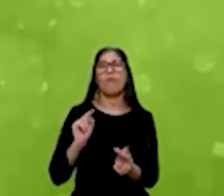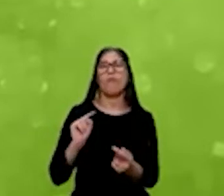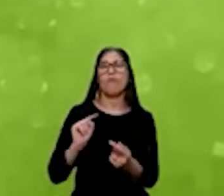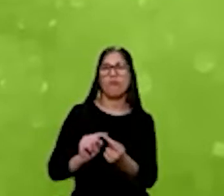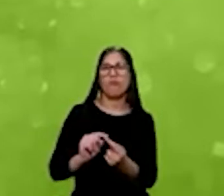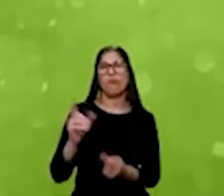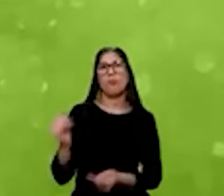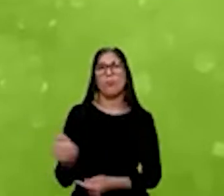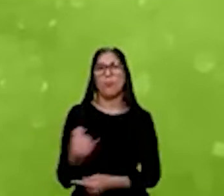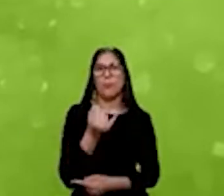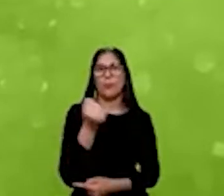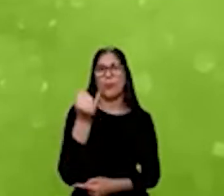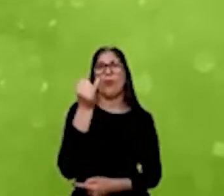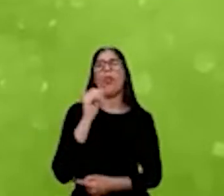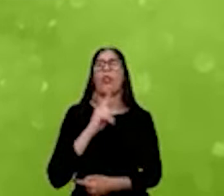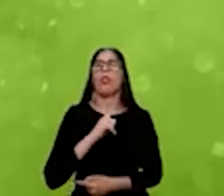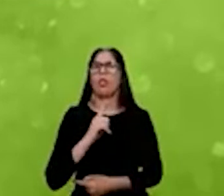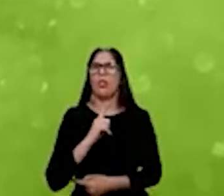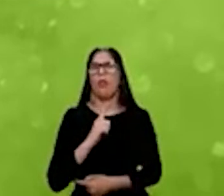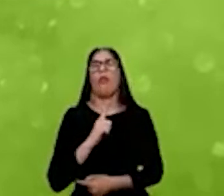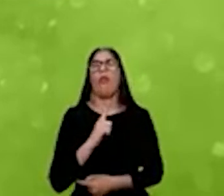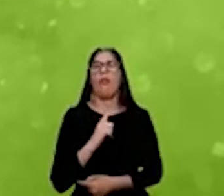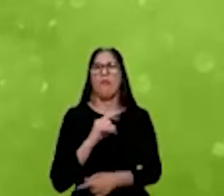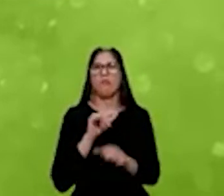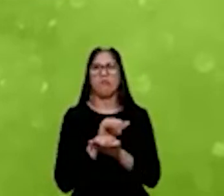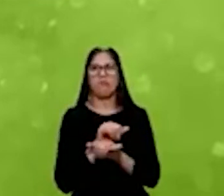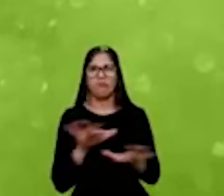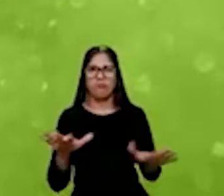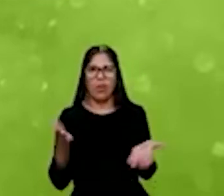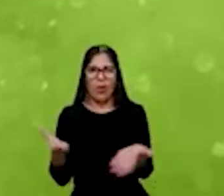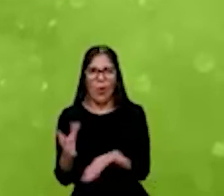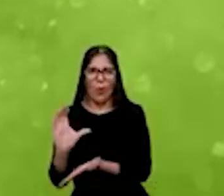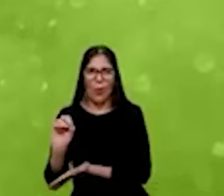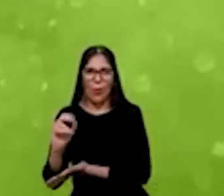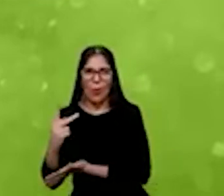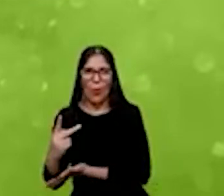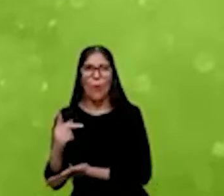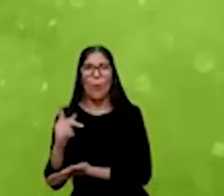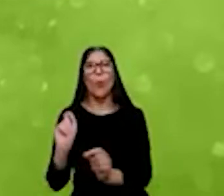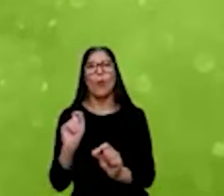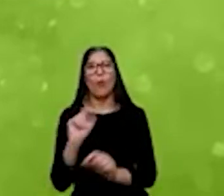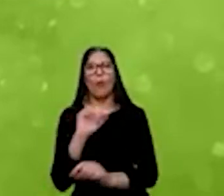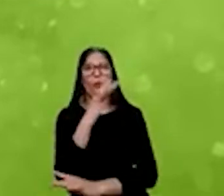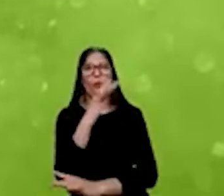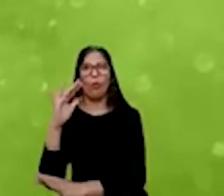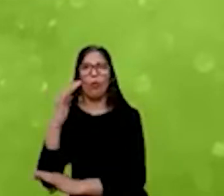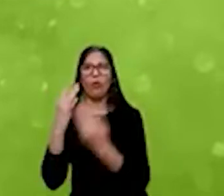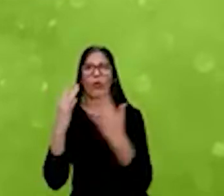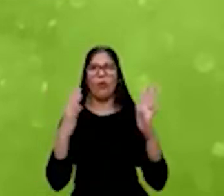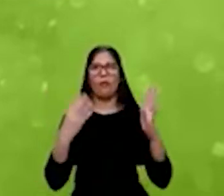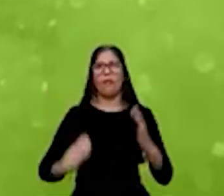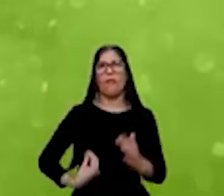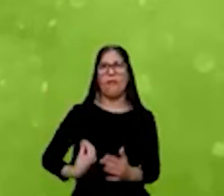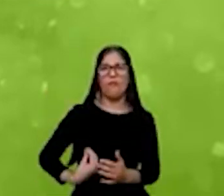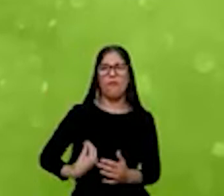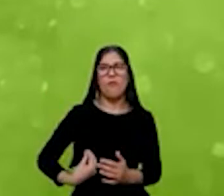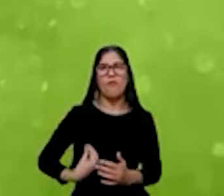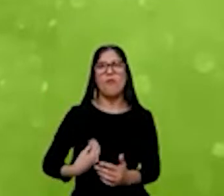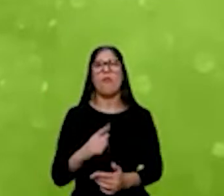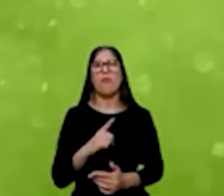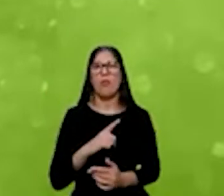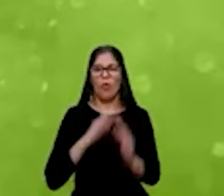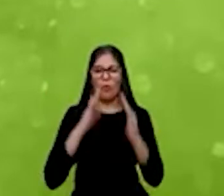anunciadas, lançadas na própria COP agora, o Floresta Viva, um processo de match funding, onde a vai focar em